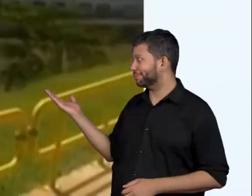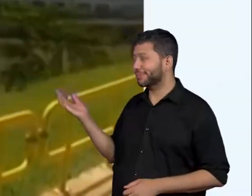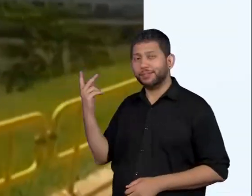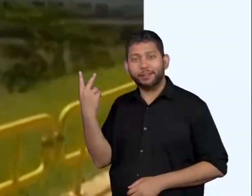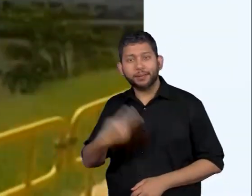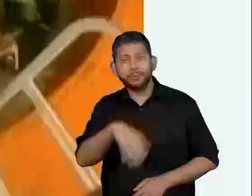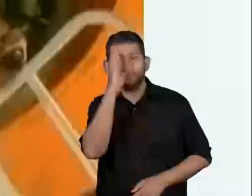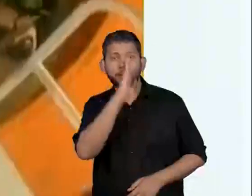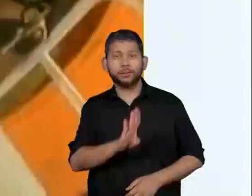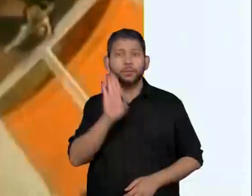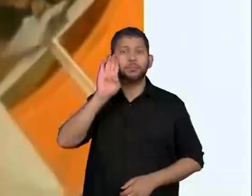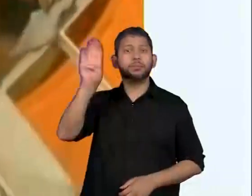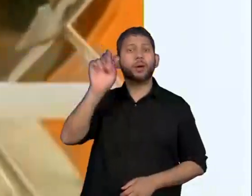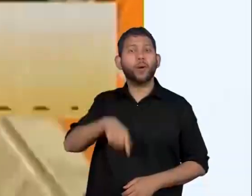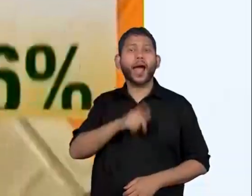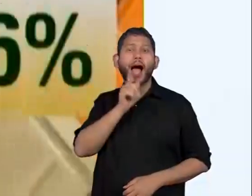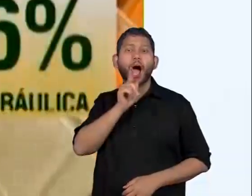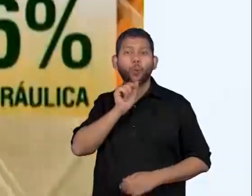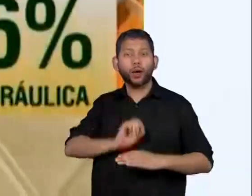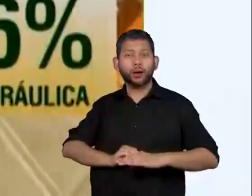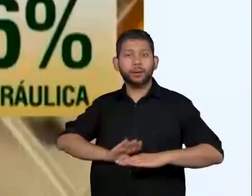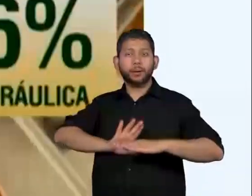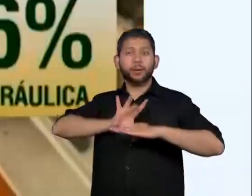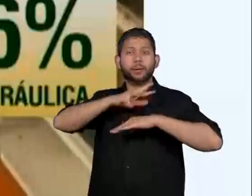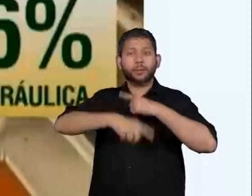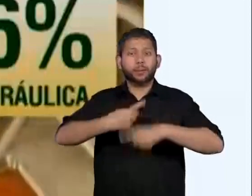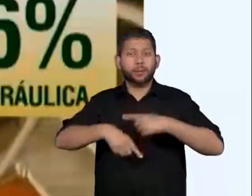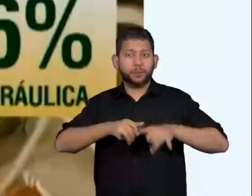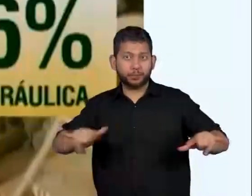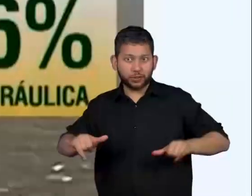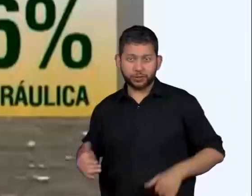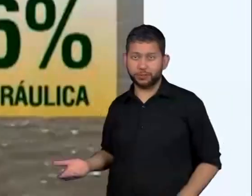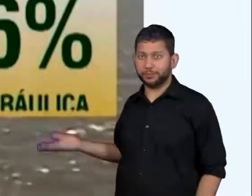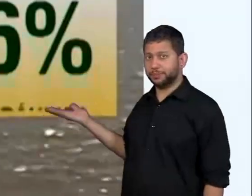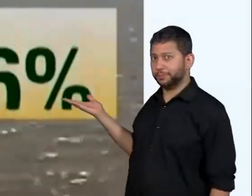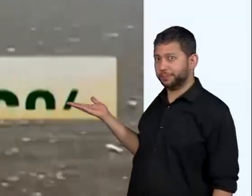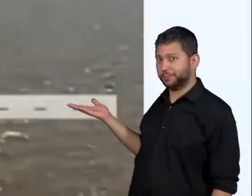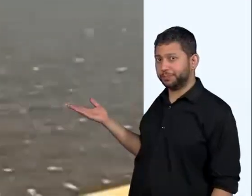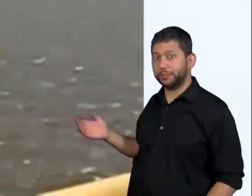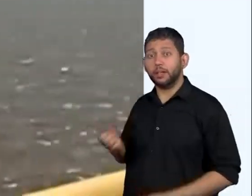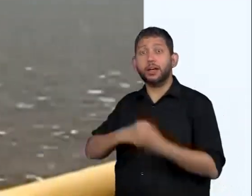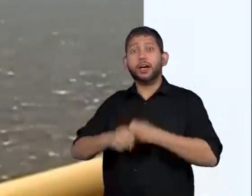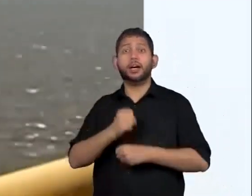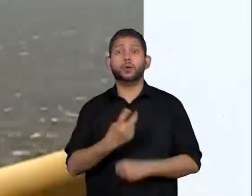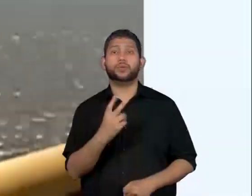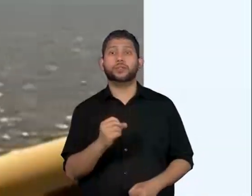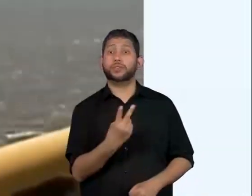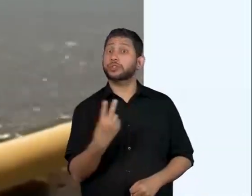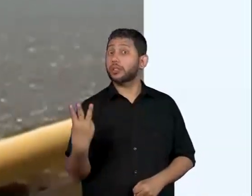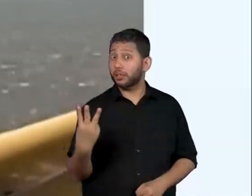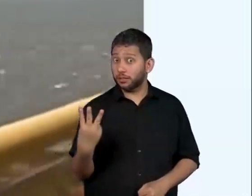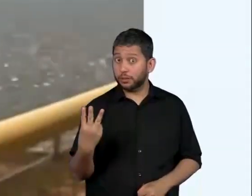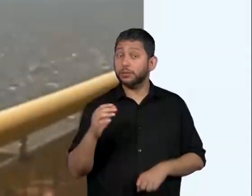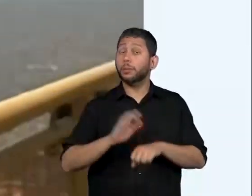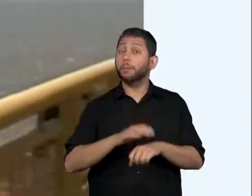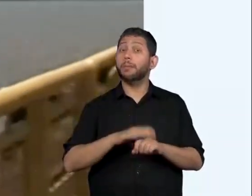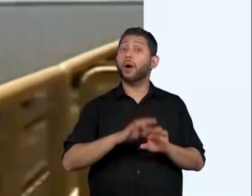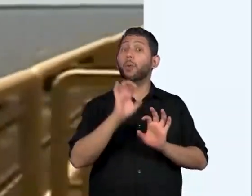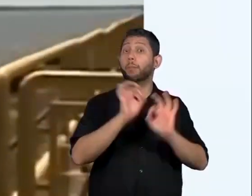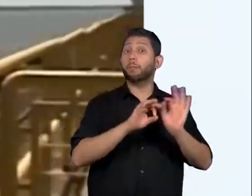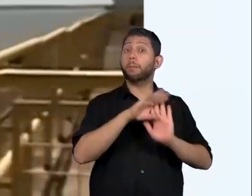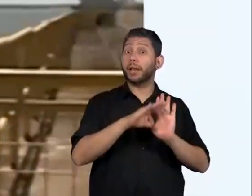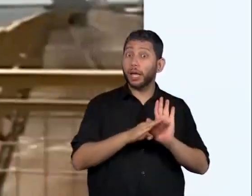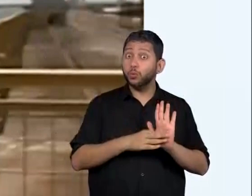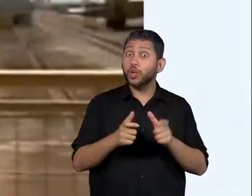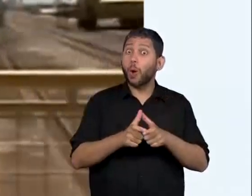fonte limpa da matriz elétrica, com 70,6%. Em 2023, de acordo com o Plano Decenal de